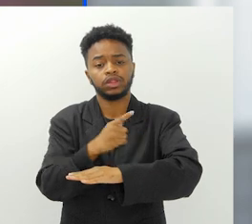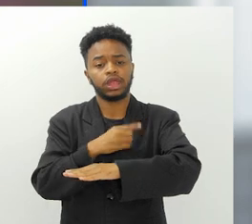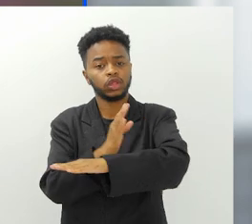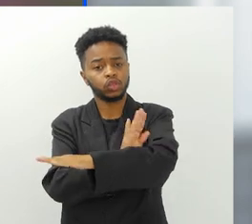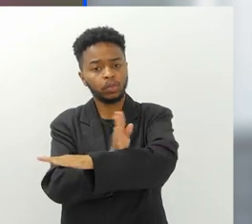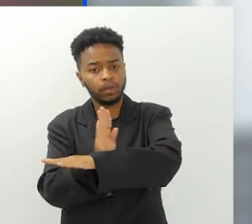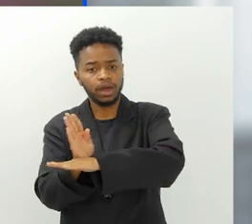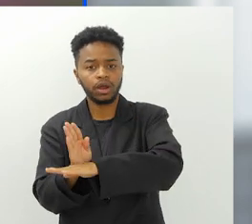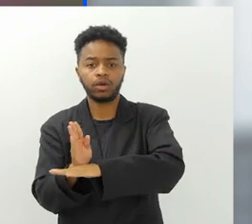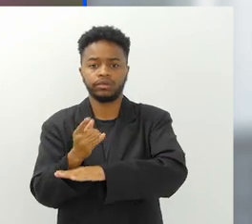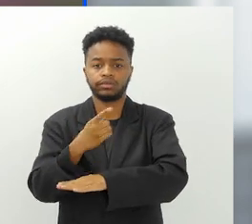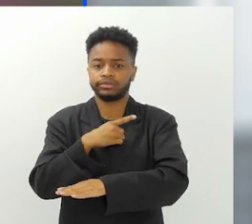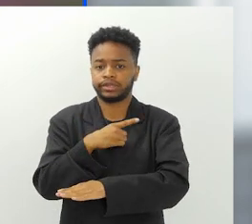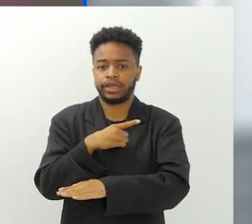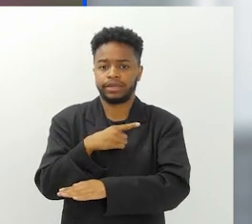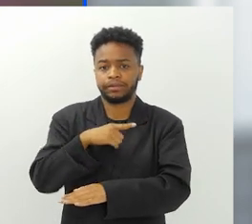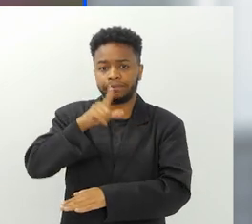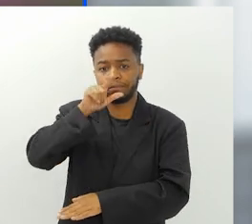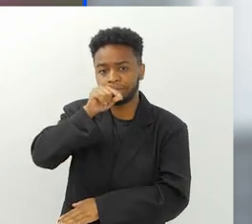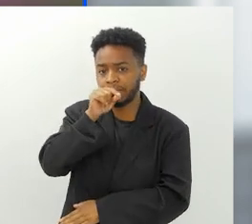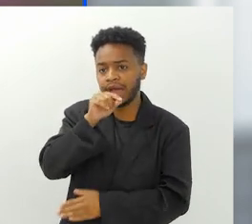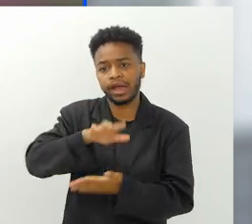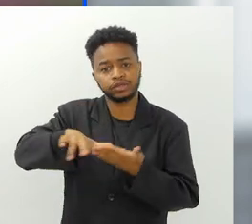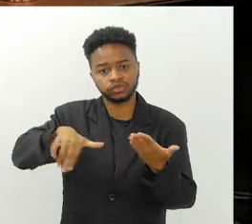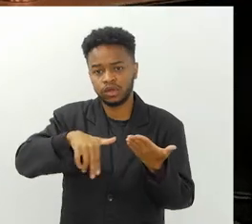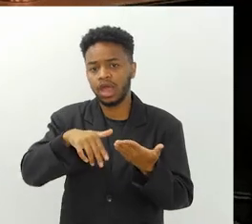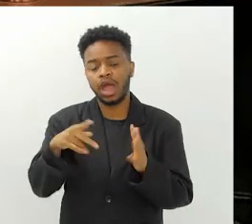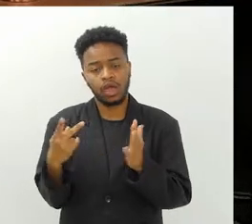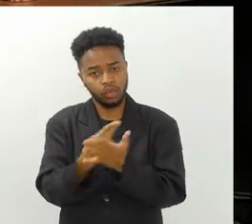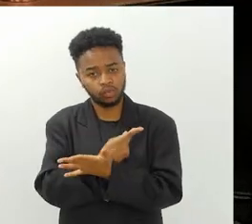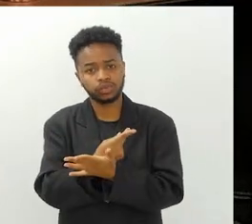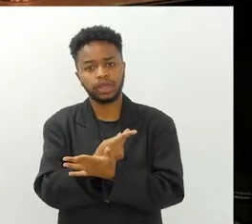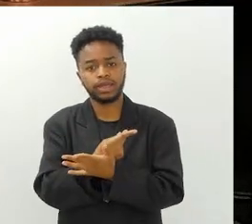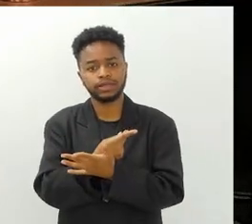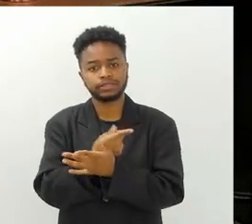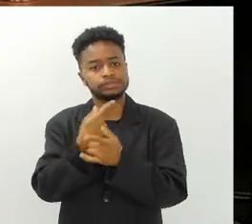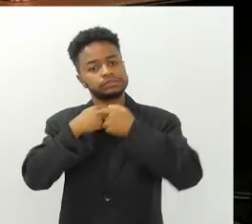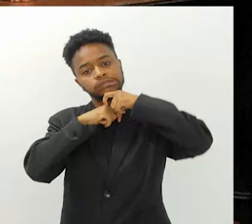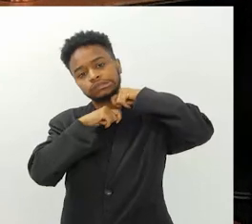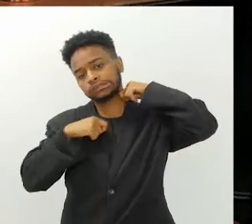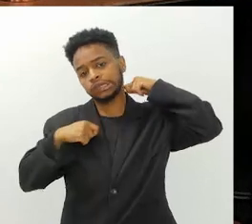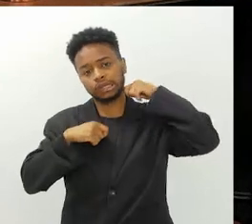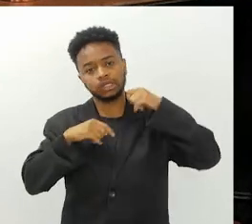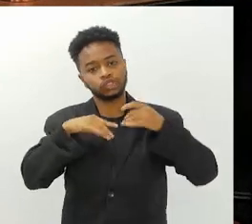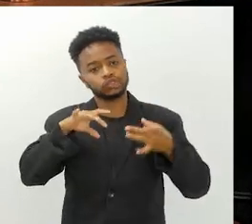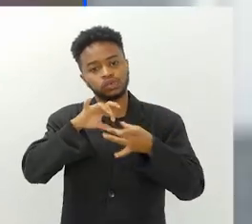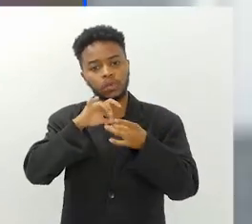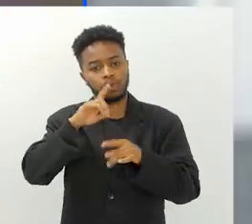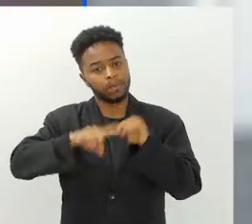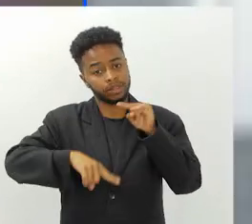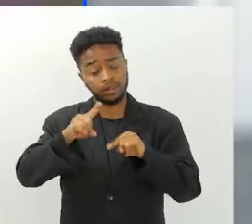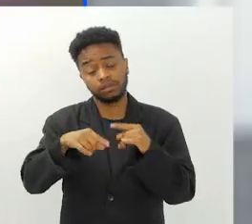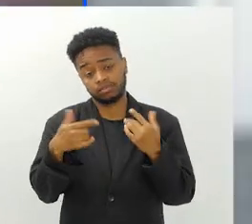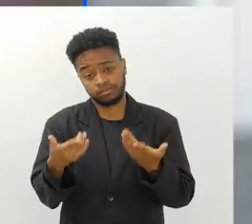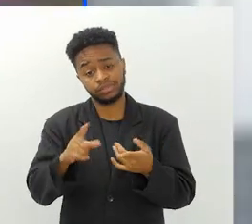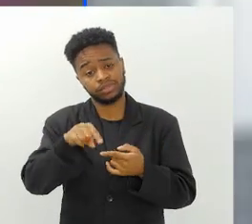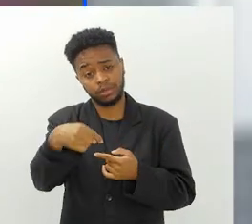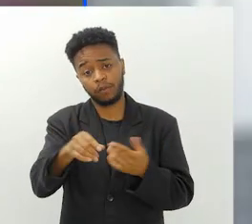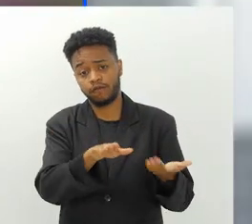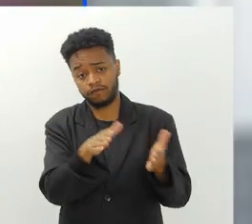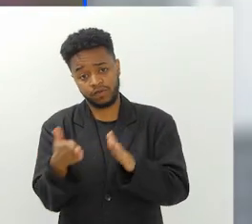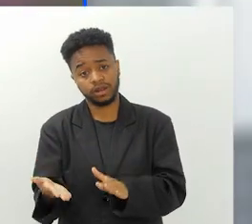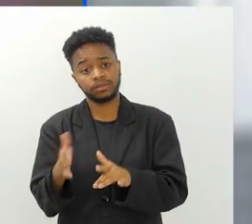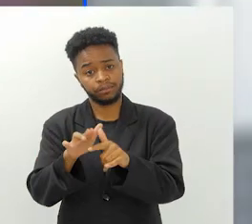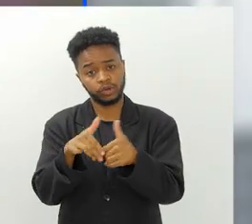tubarões, você tem aves que se embaraçam, né? Nesse tipo de material e vêm